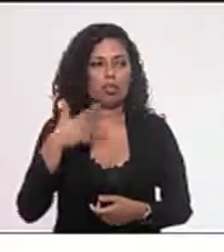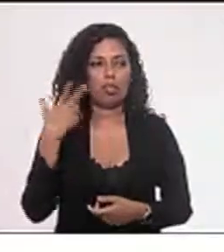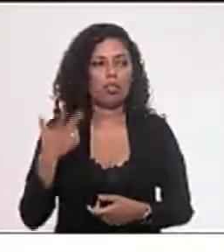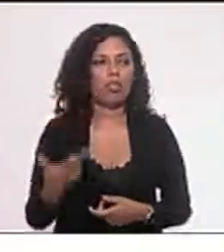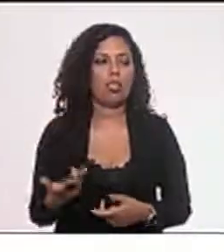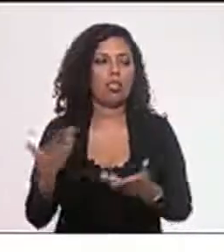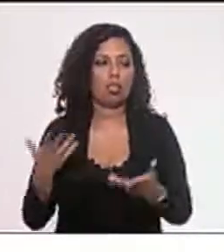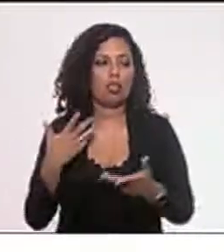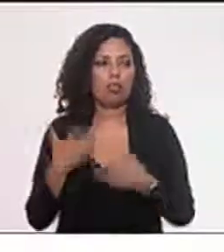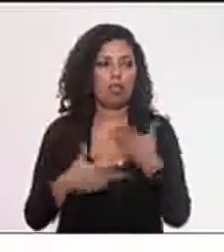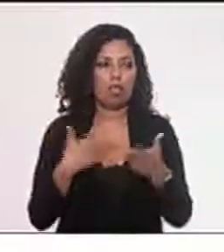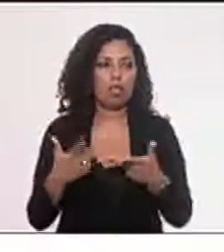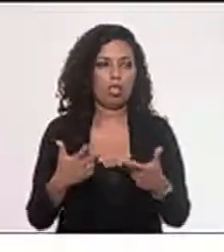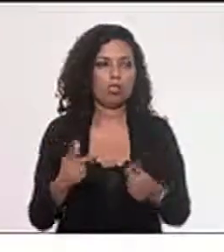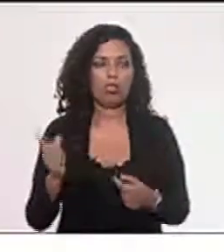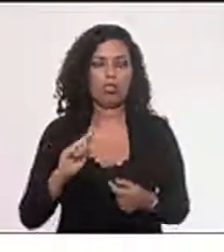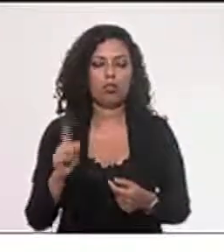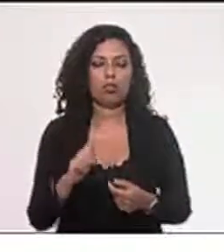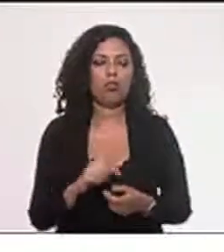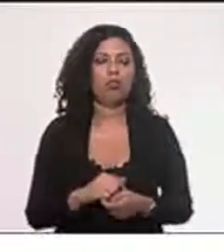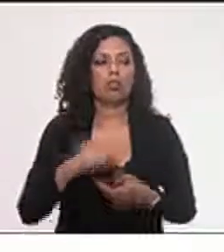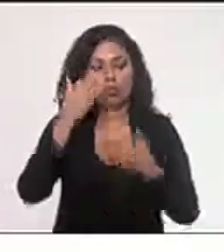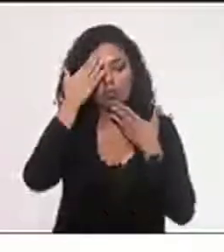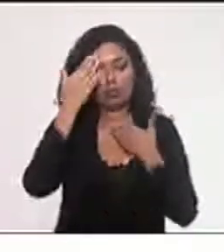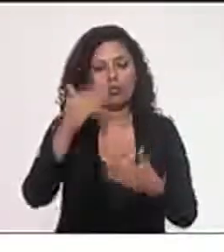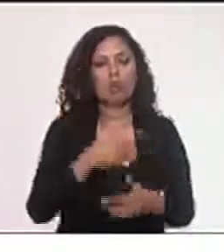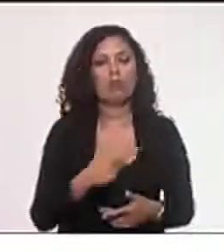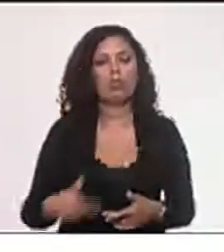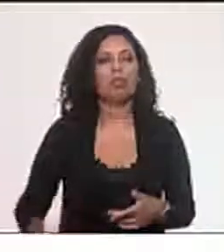mexendo aí? que quer falar? Quer falar? Não? Então está bom. Obrigado, presidente. Obrigado,